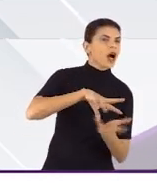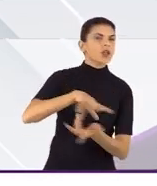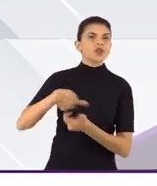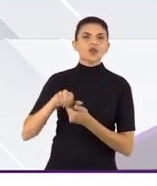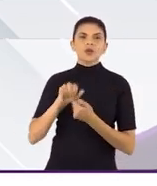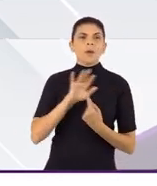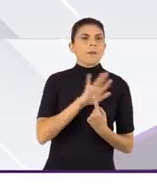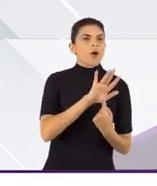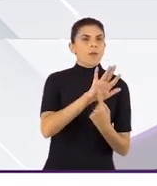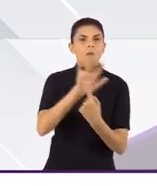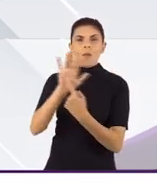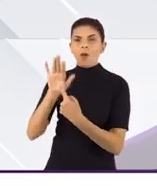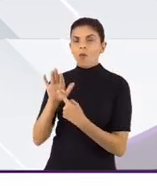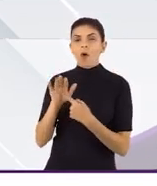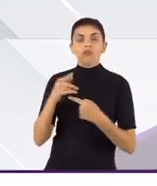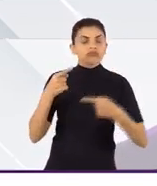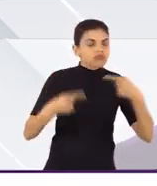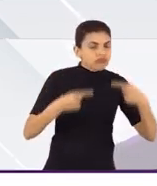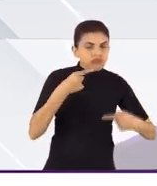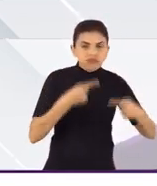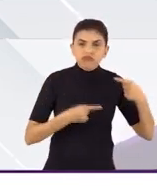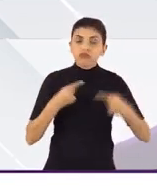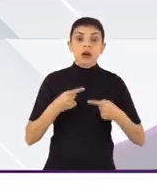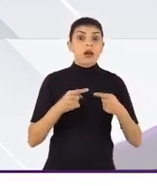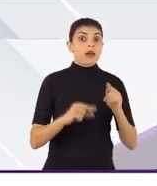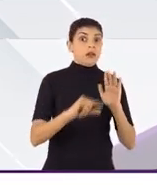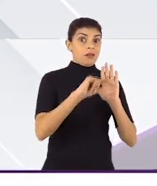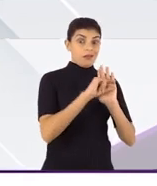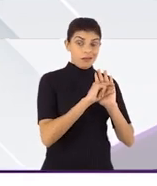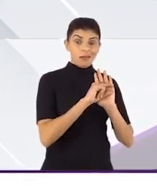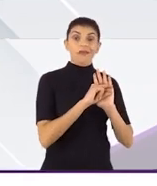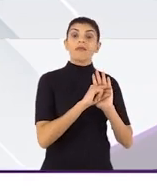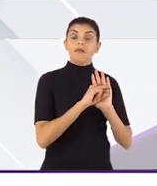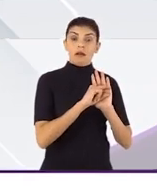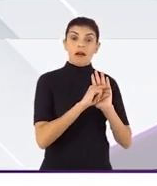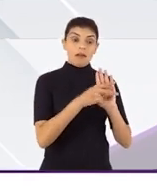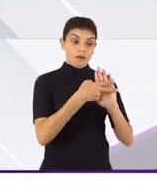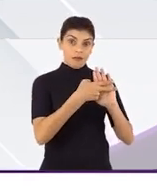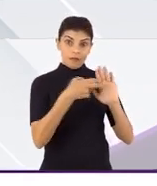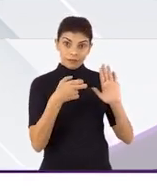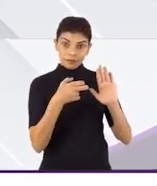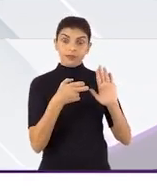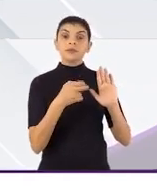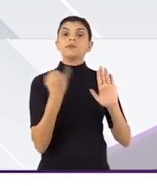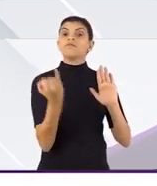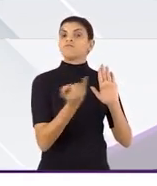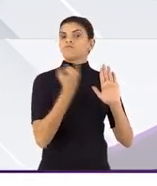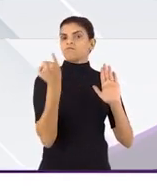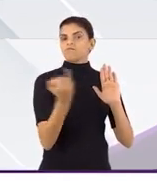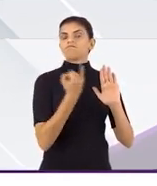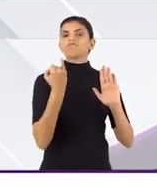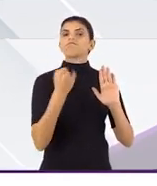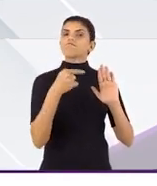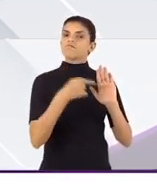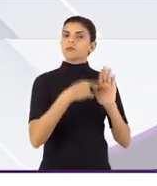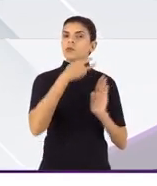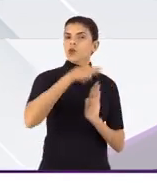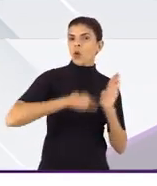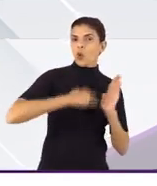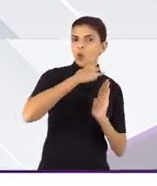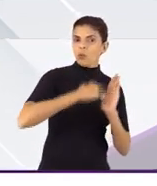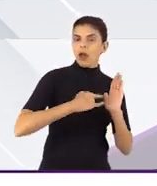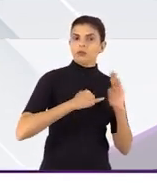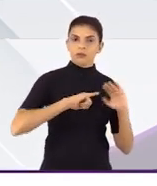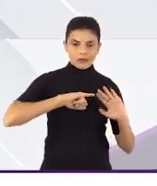internacionais aqui apresentados, citando, inclusive, no seu preâmbulo, a importância